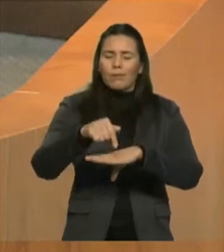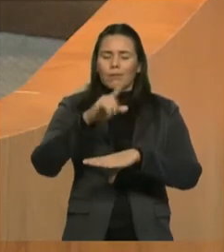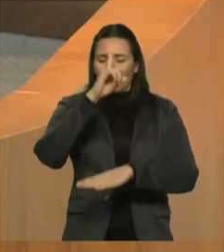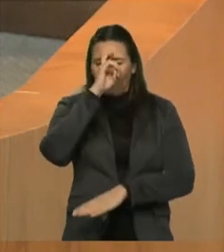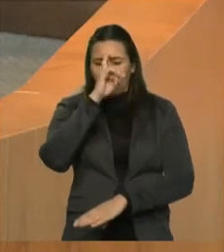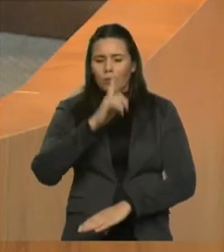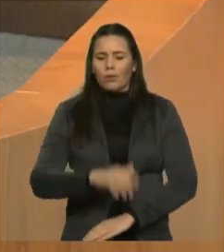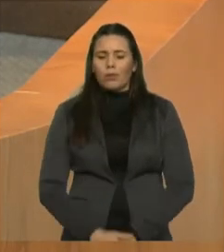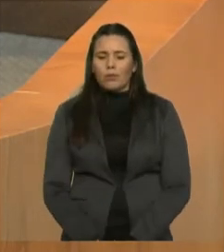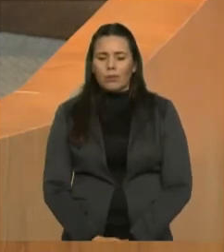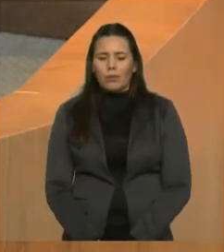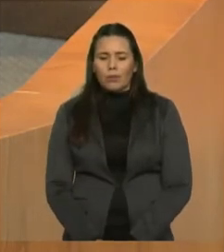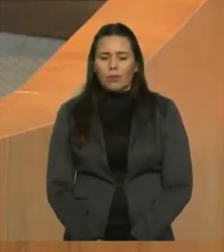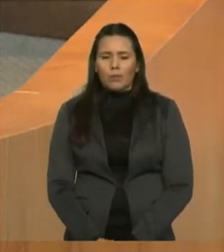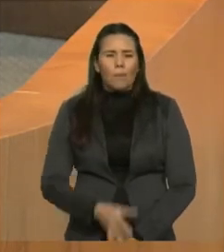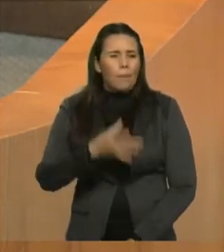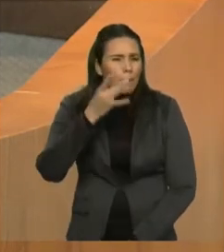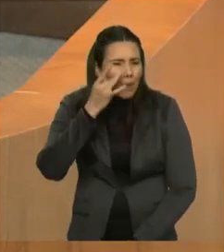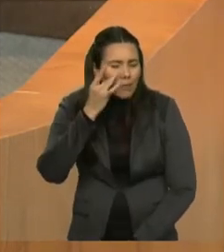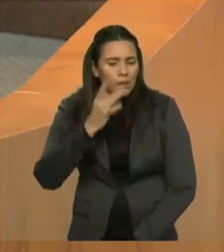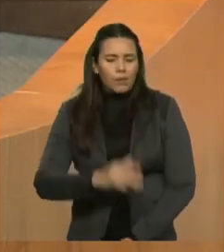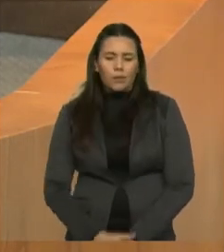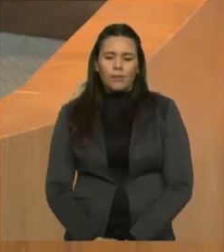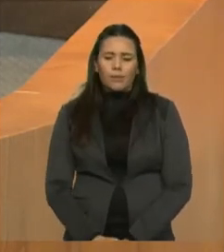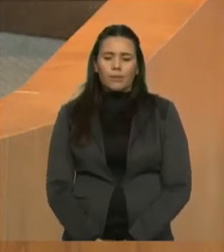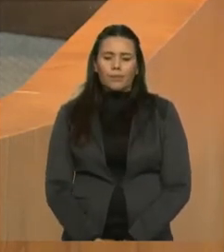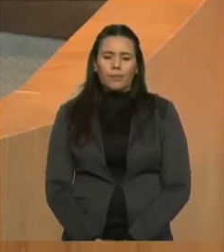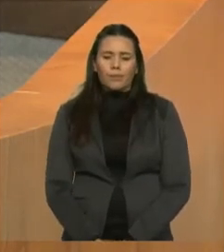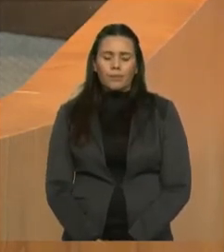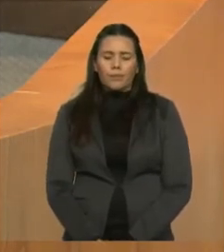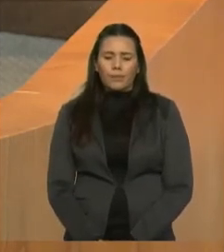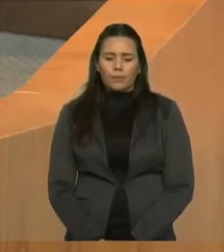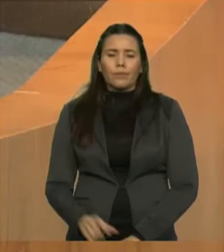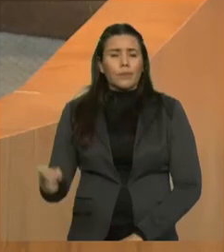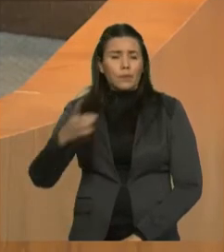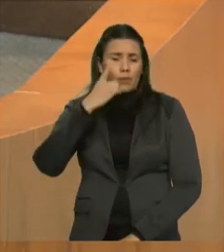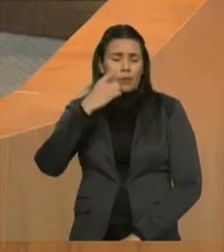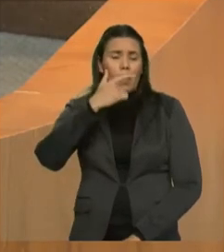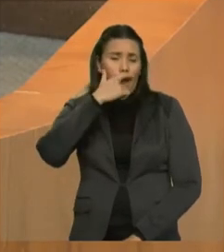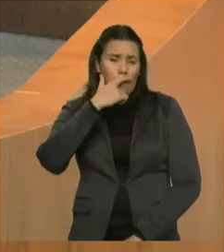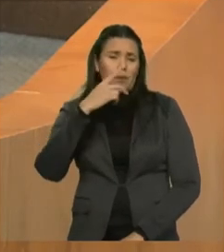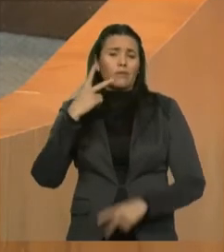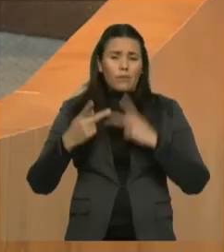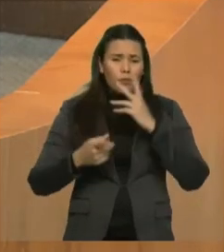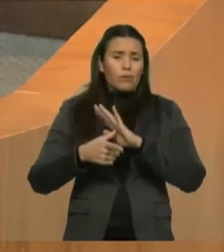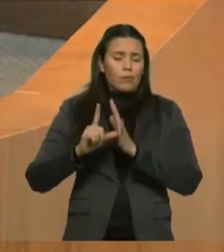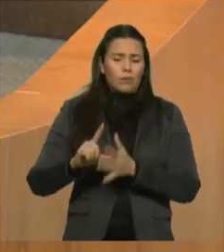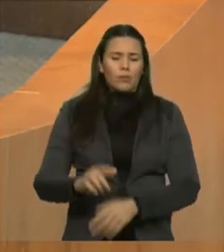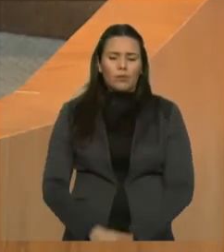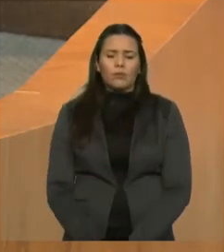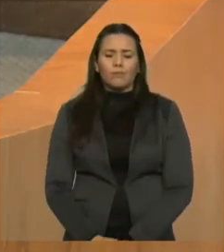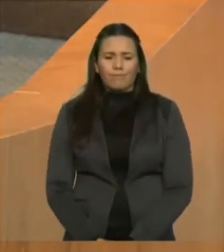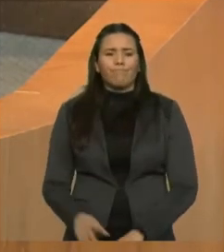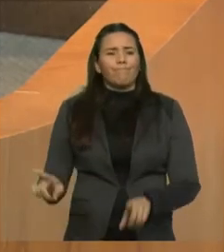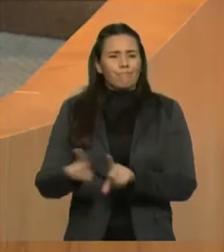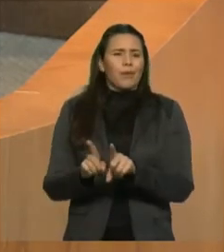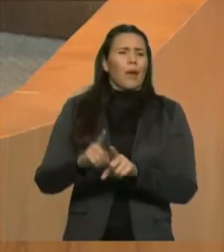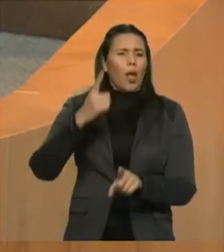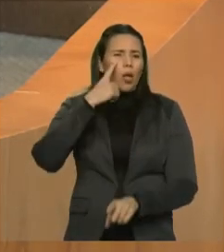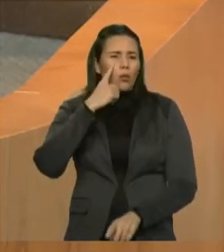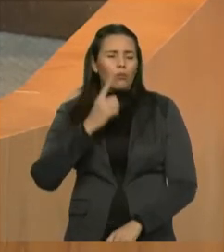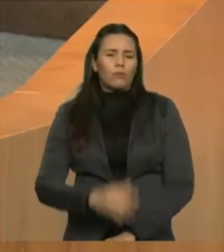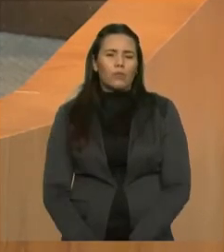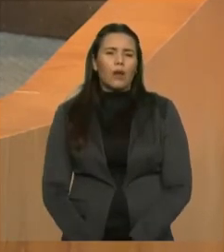Pires. Mas fica o nosso questionamento. Para onde vai tanto dinheiro? Deputado César Pires, se V. Exª